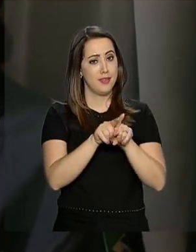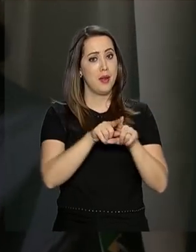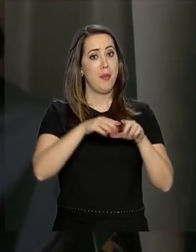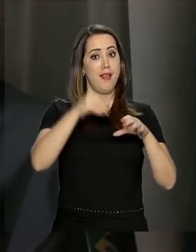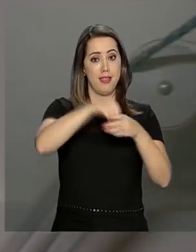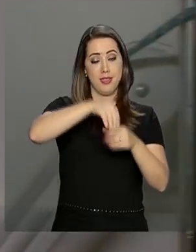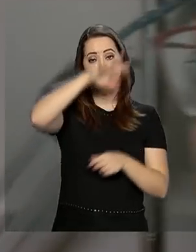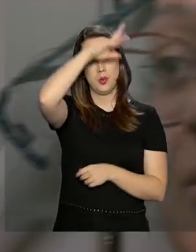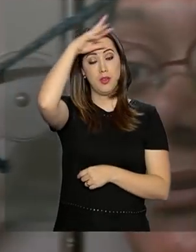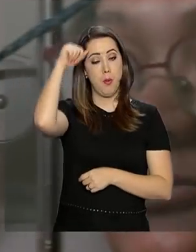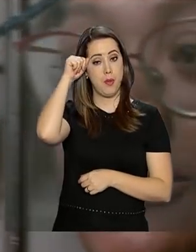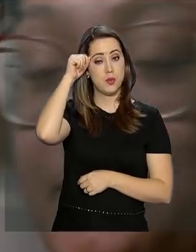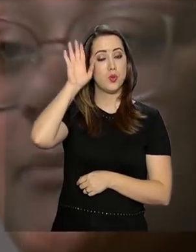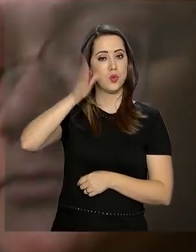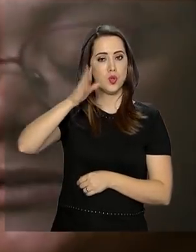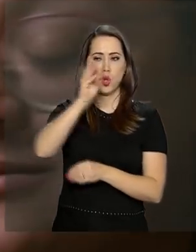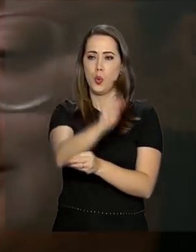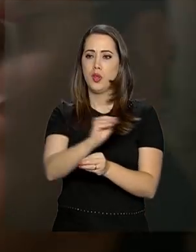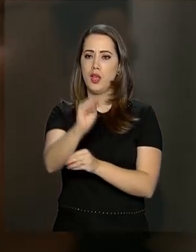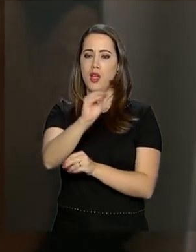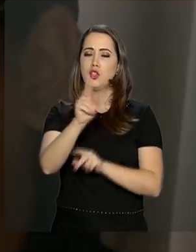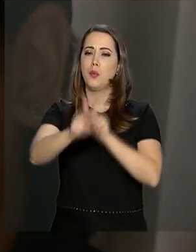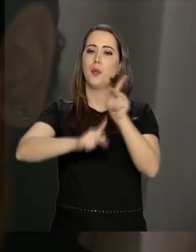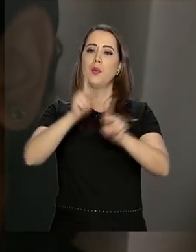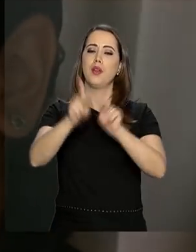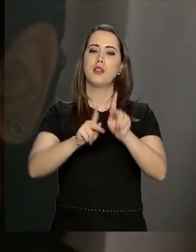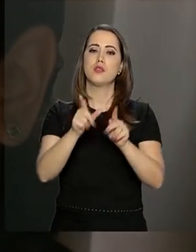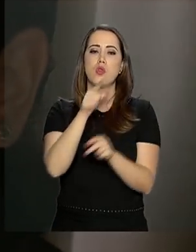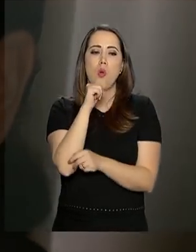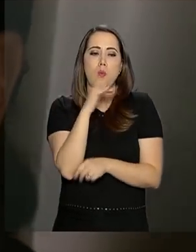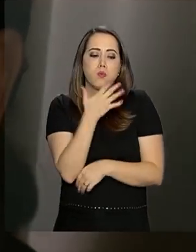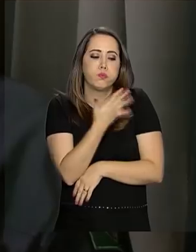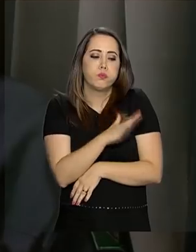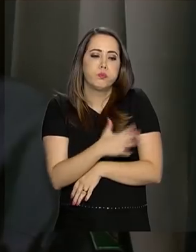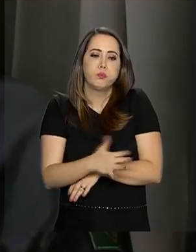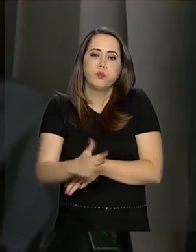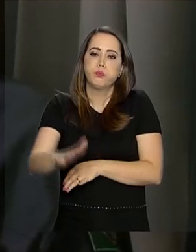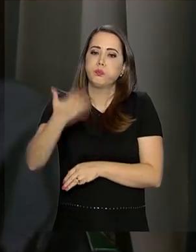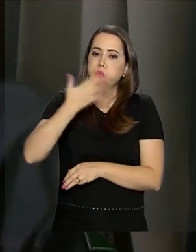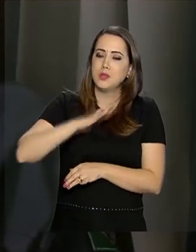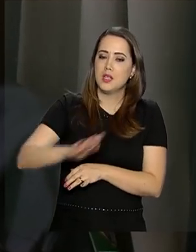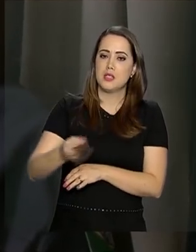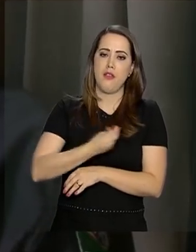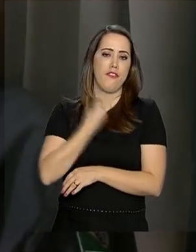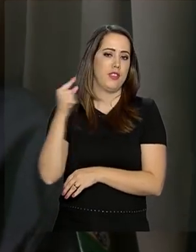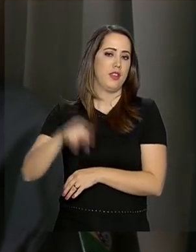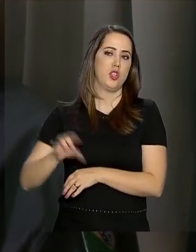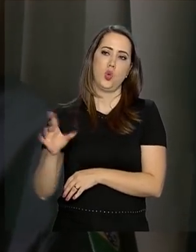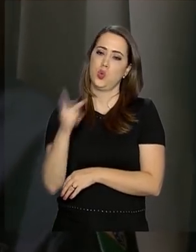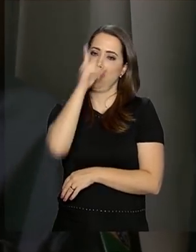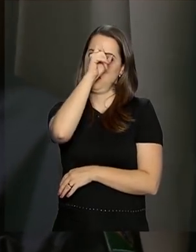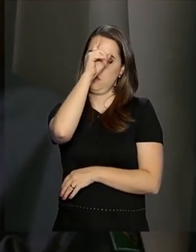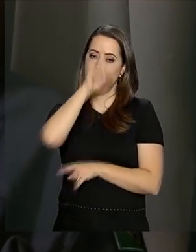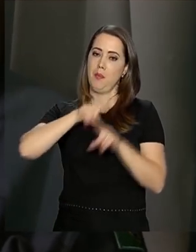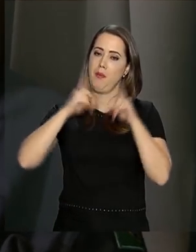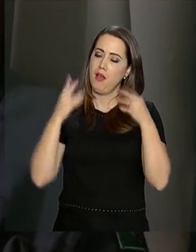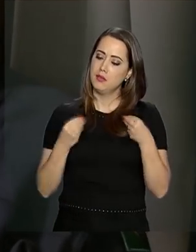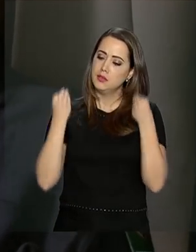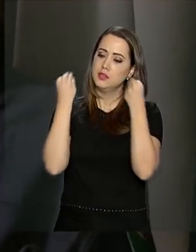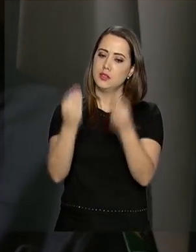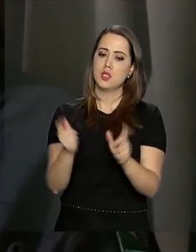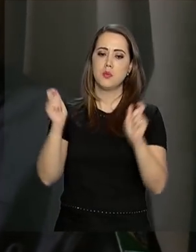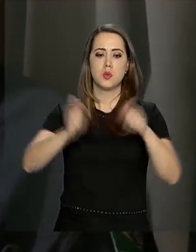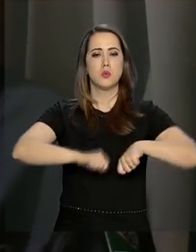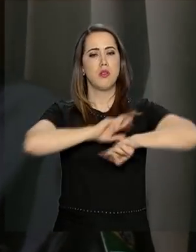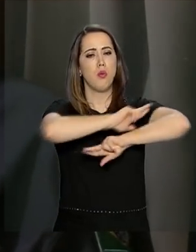Amazônia que foi de atendimento às populações de beirinhas então essa vida que não se limita só ao hospital mas que traz muitas